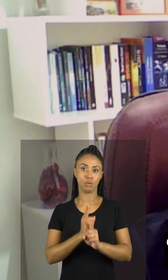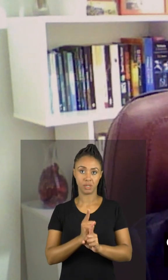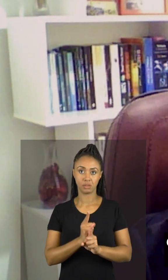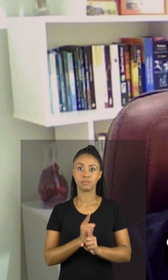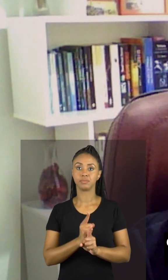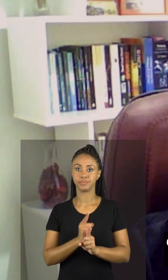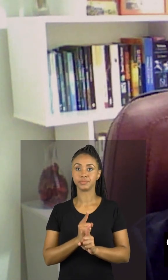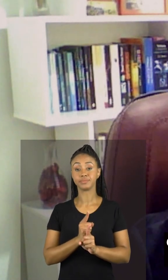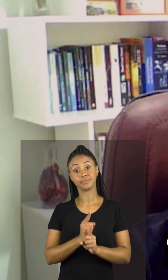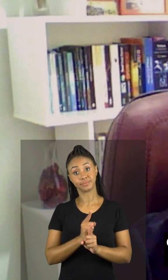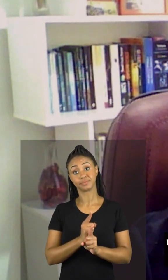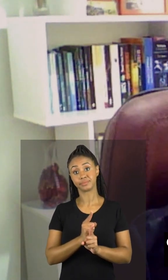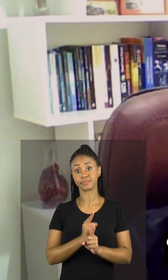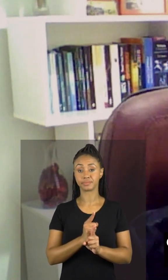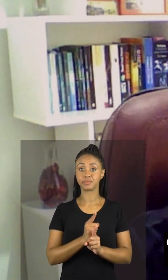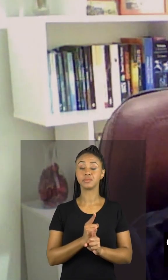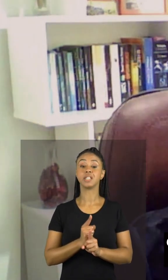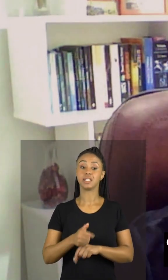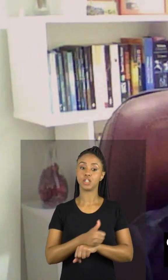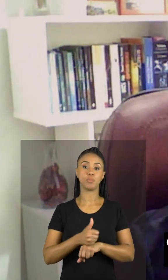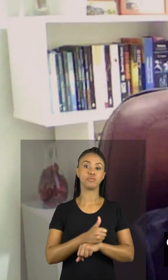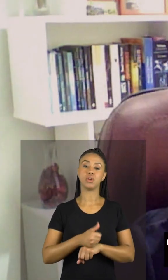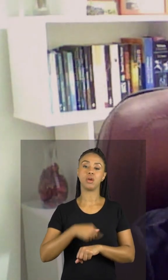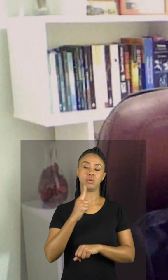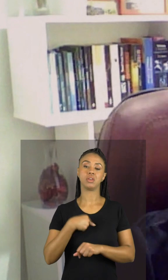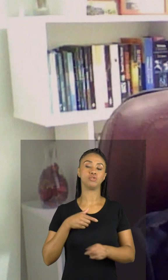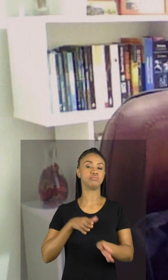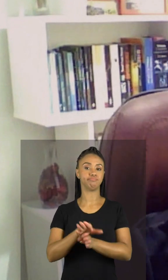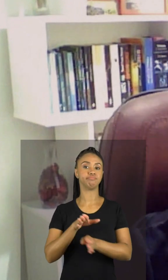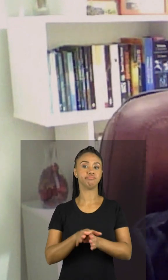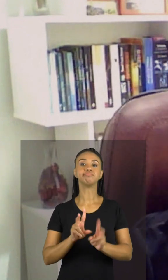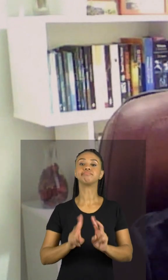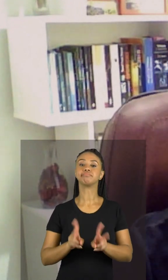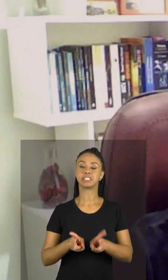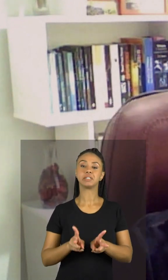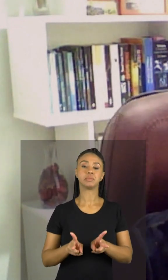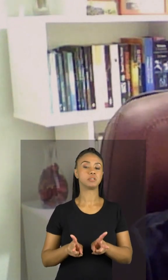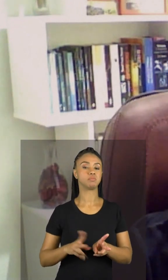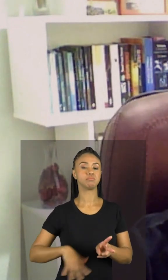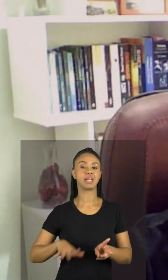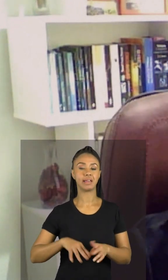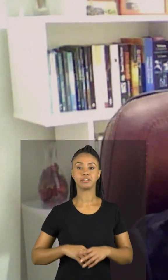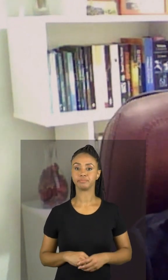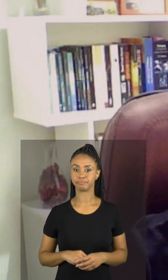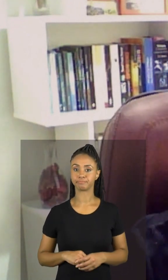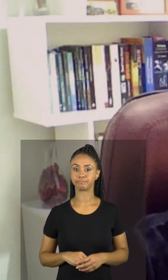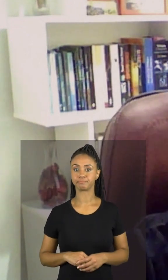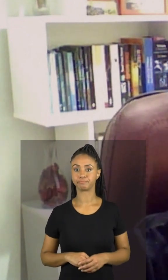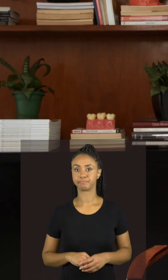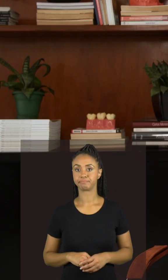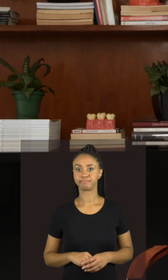e seria o profissional da saúde mais recomendado para ser procurado nessas